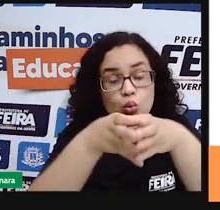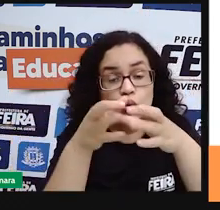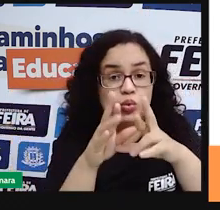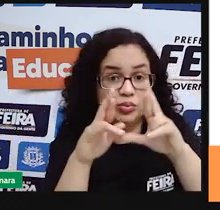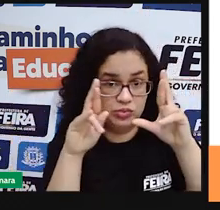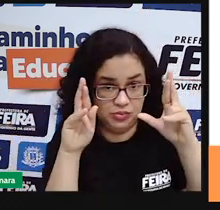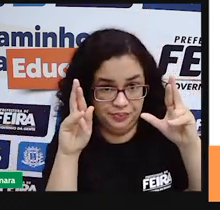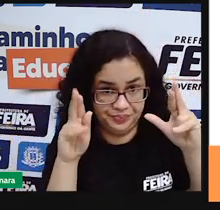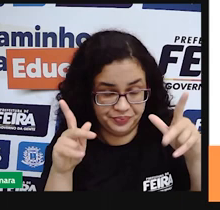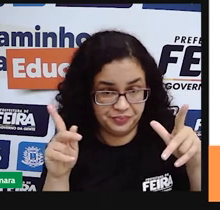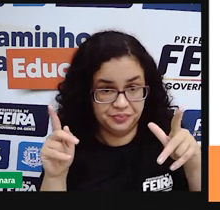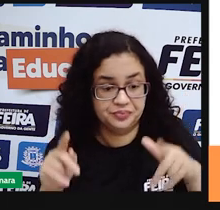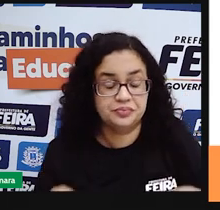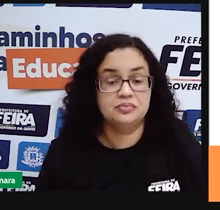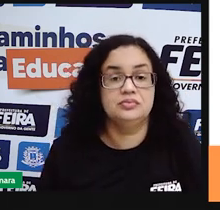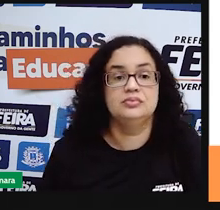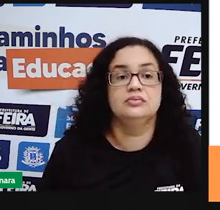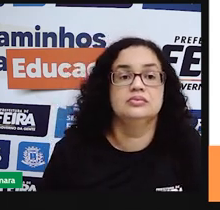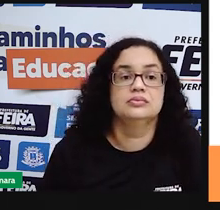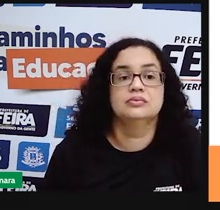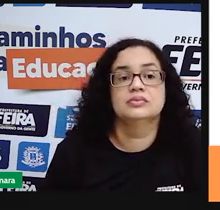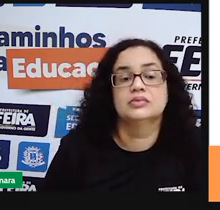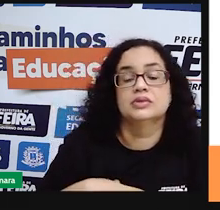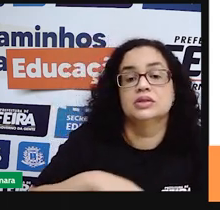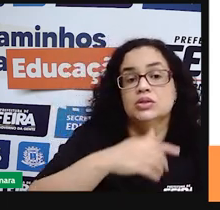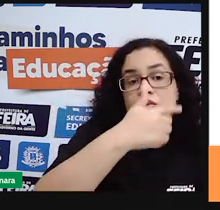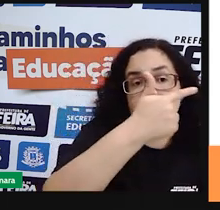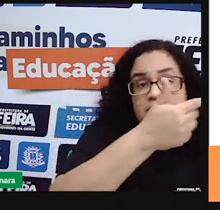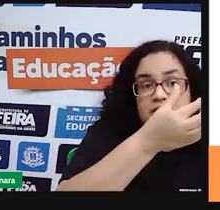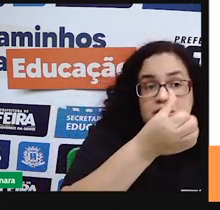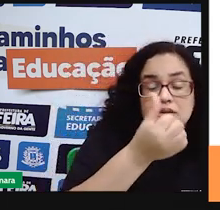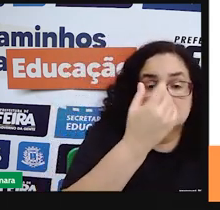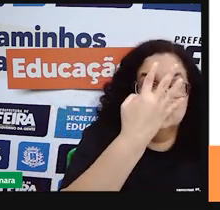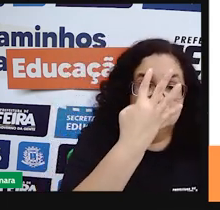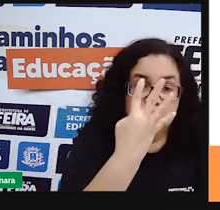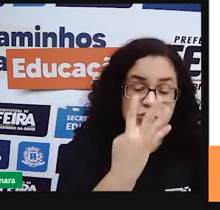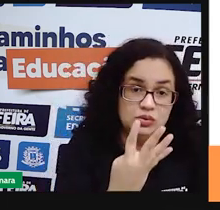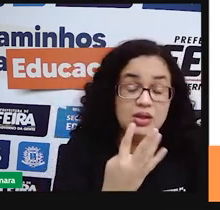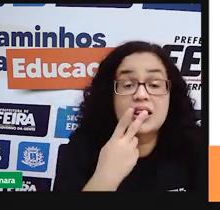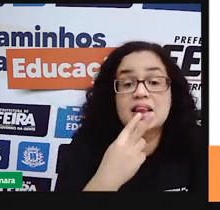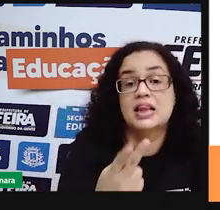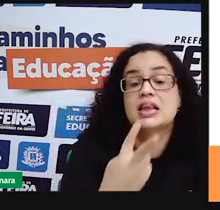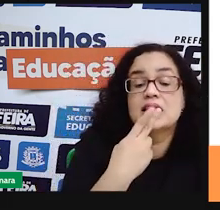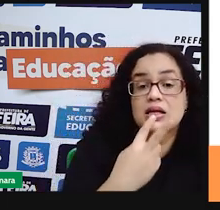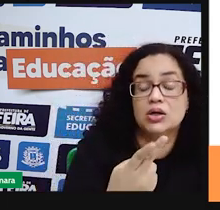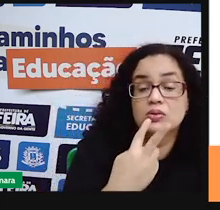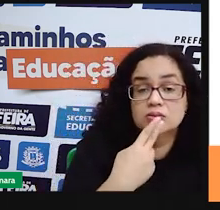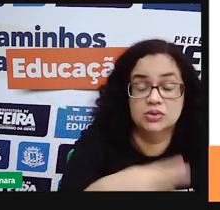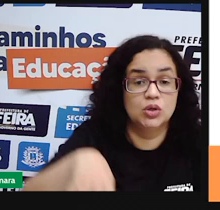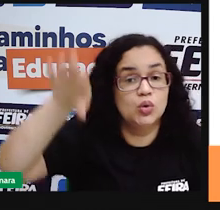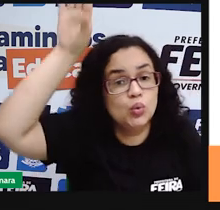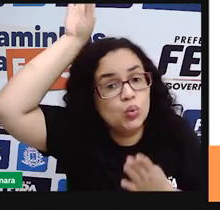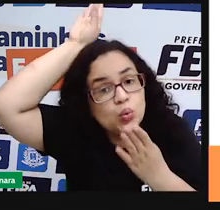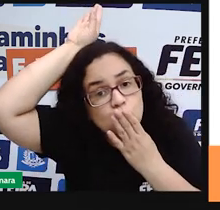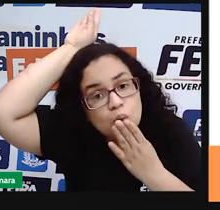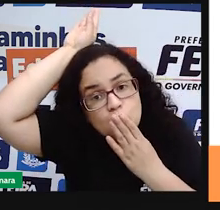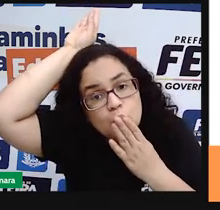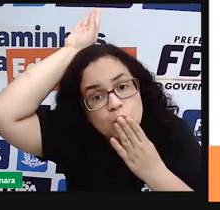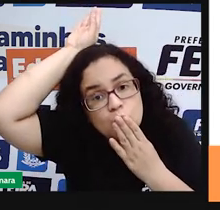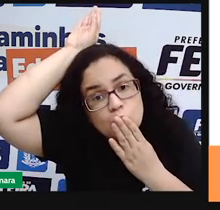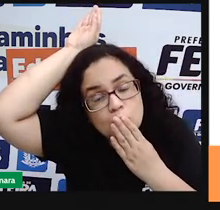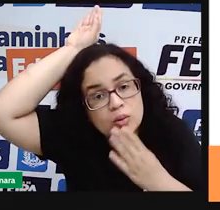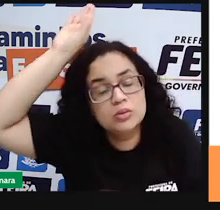registrados aí em 274 línguas indígenas então nem a